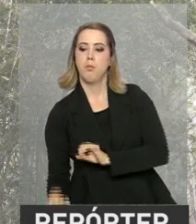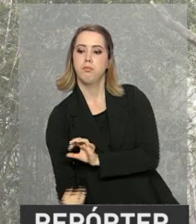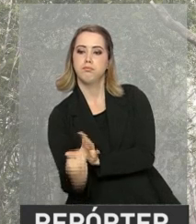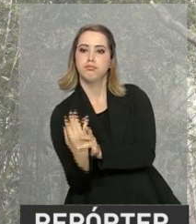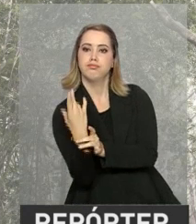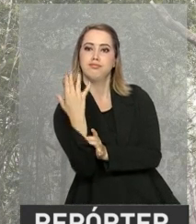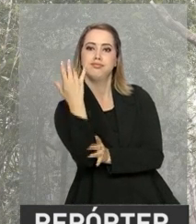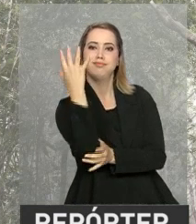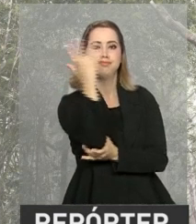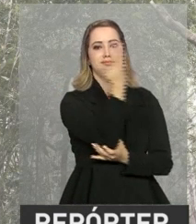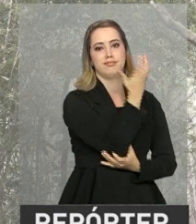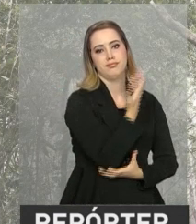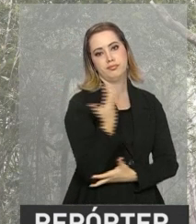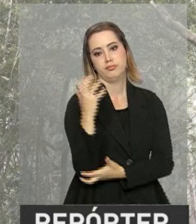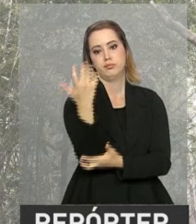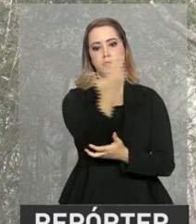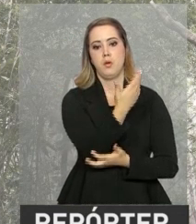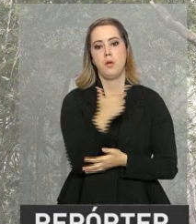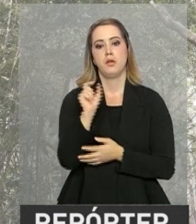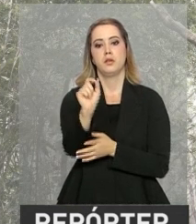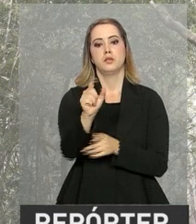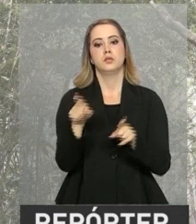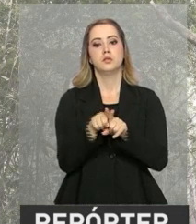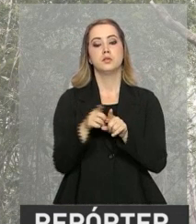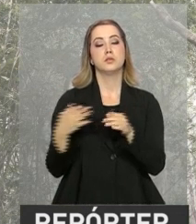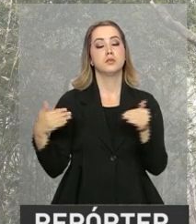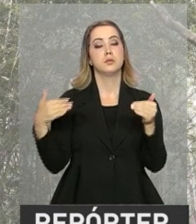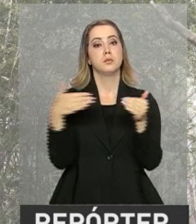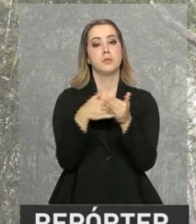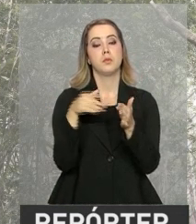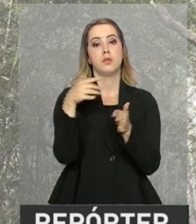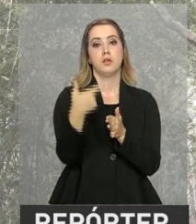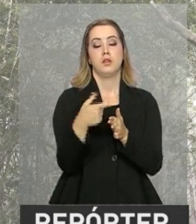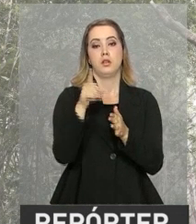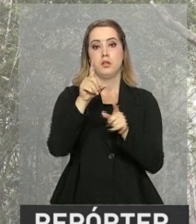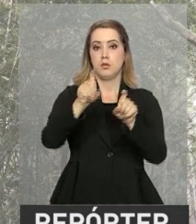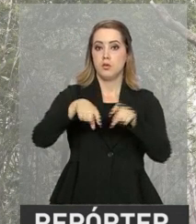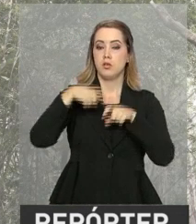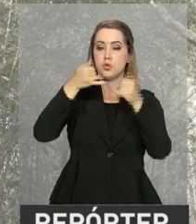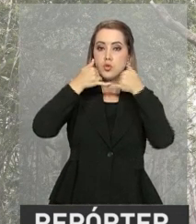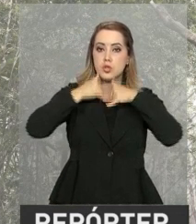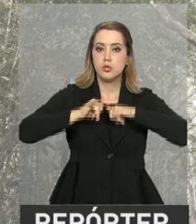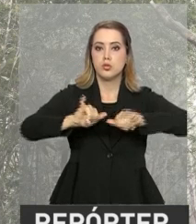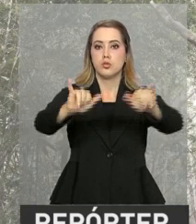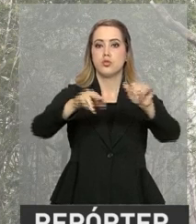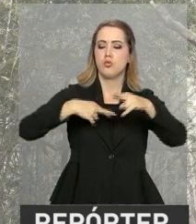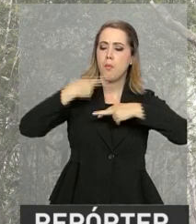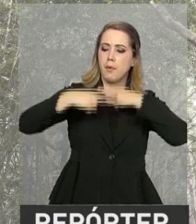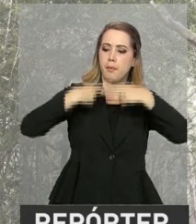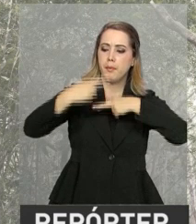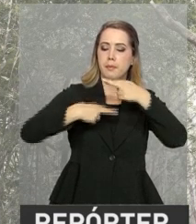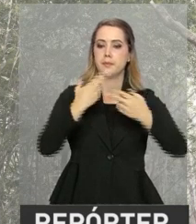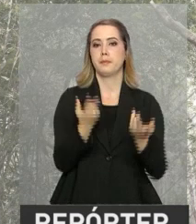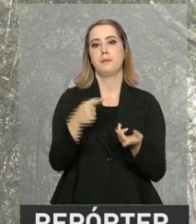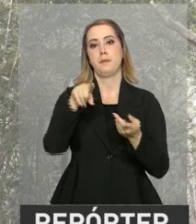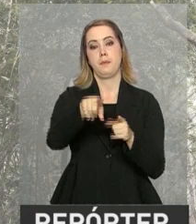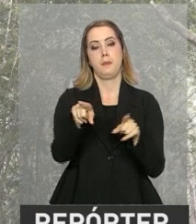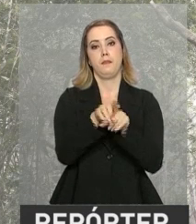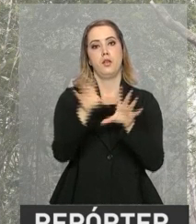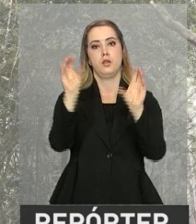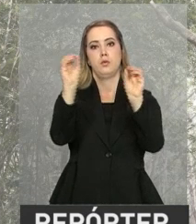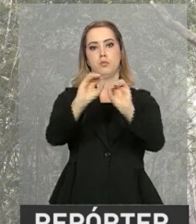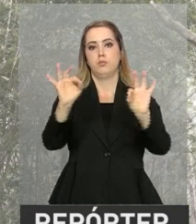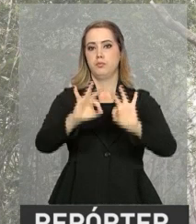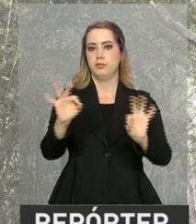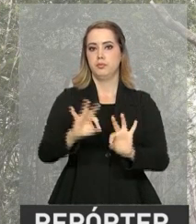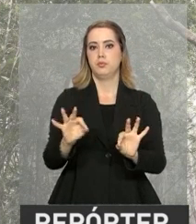hectares de terras, alcançar 45% de fontes renováveis na matriz energética e zerar